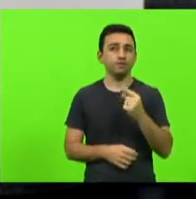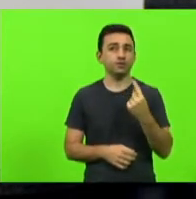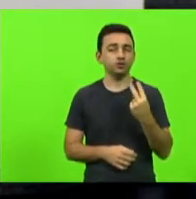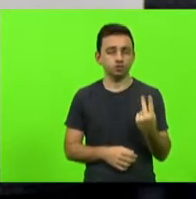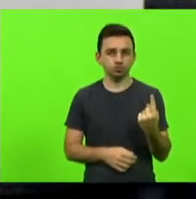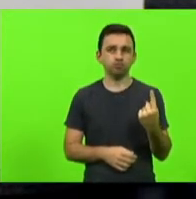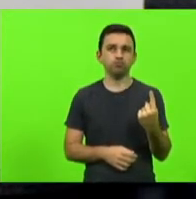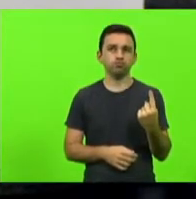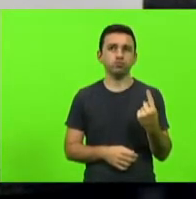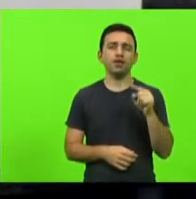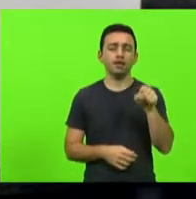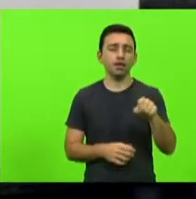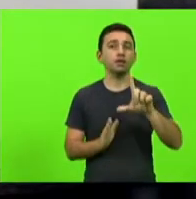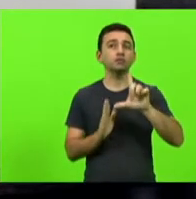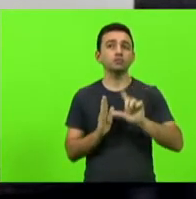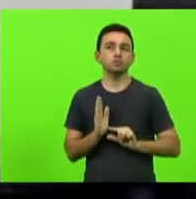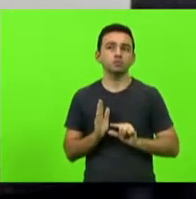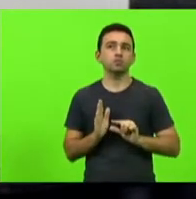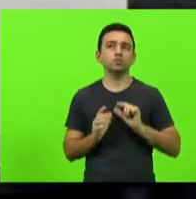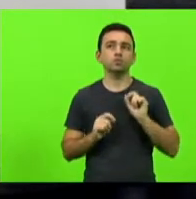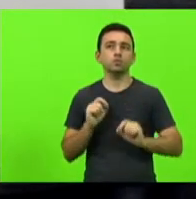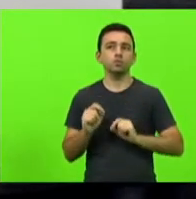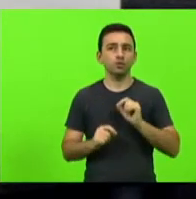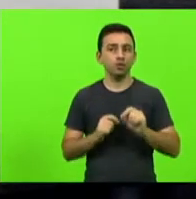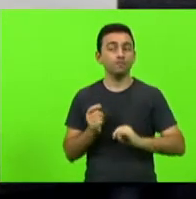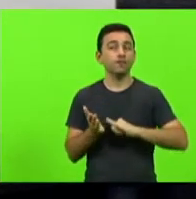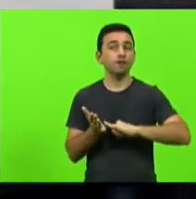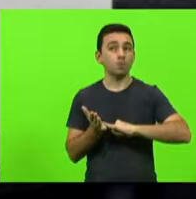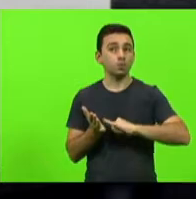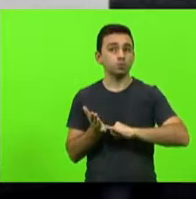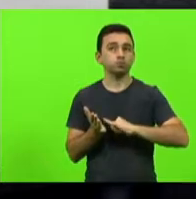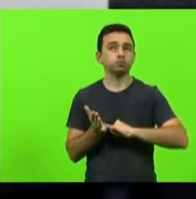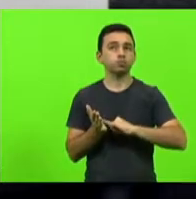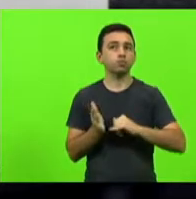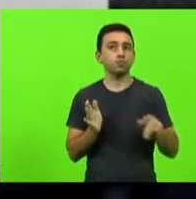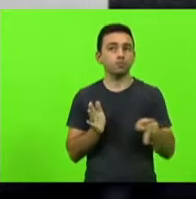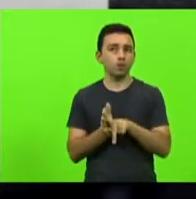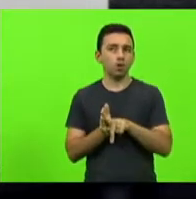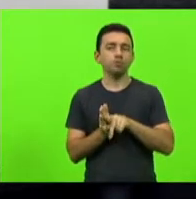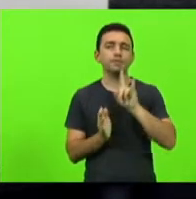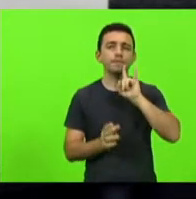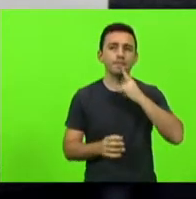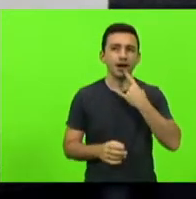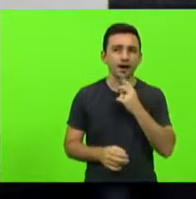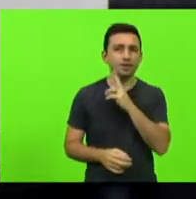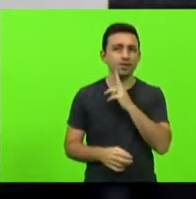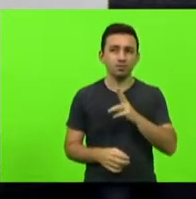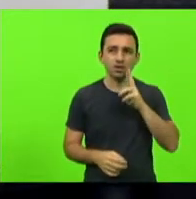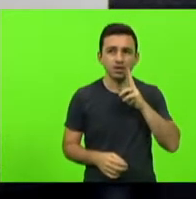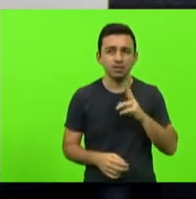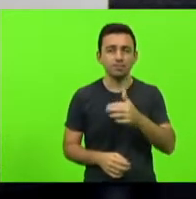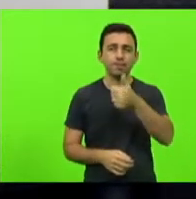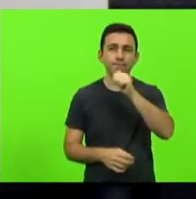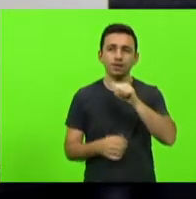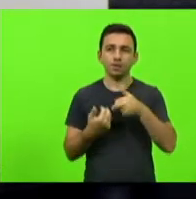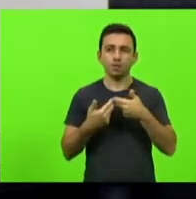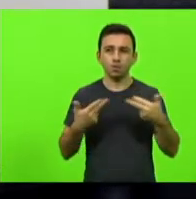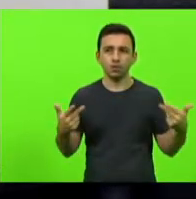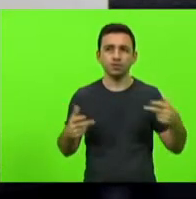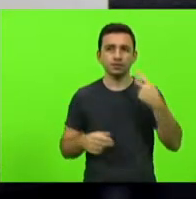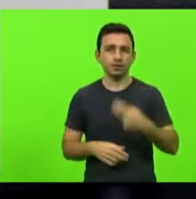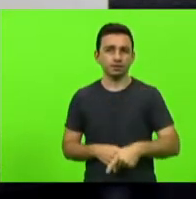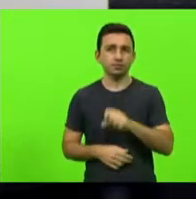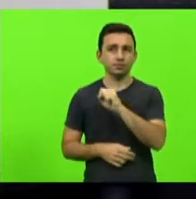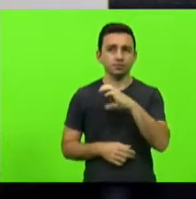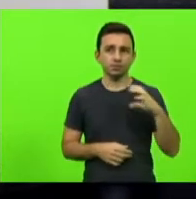aquele que reduz a carga tributária sobre bares, restaurantes e bebidas aqui em Santa Catarina,